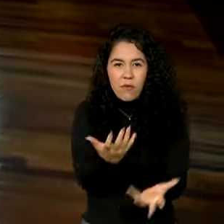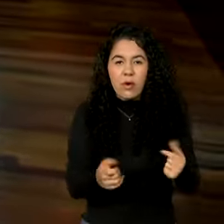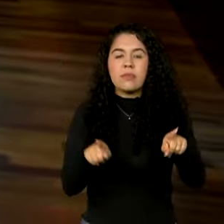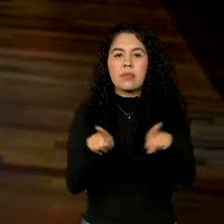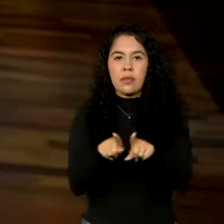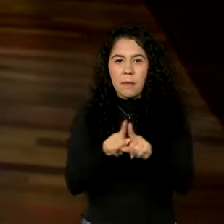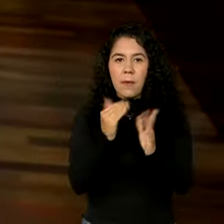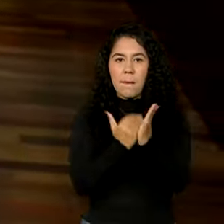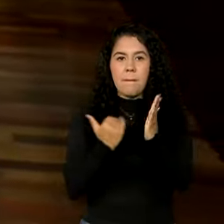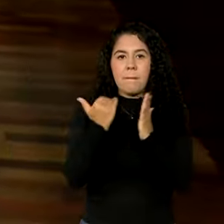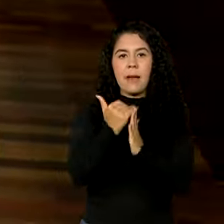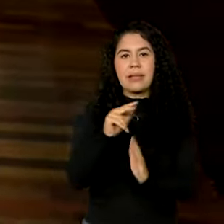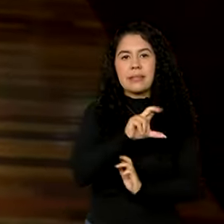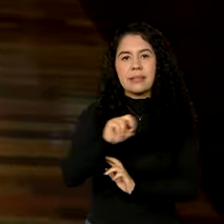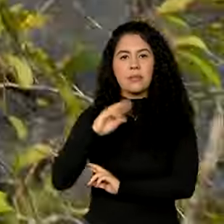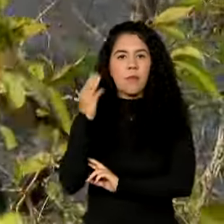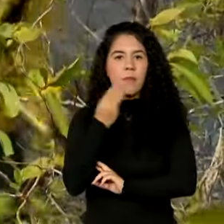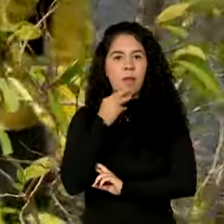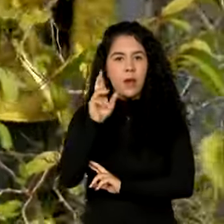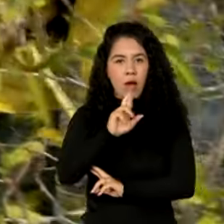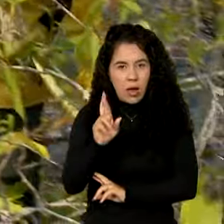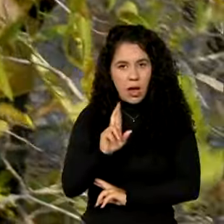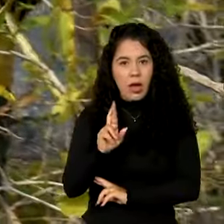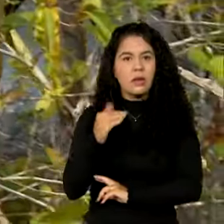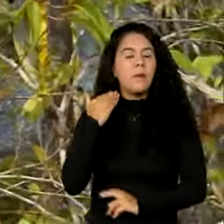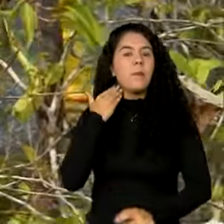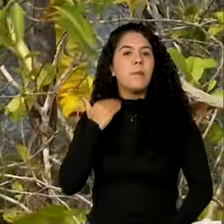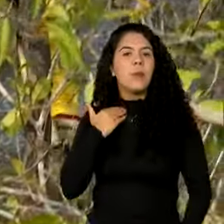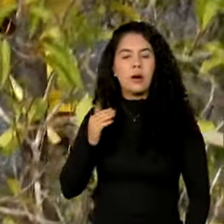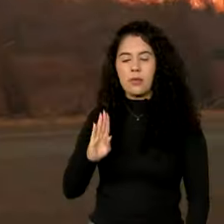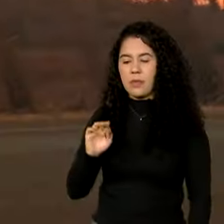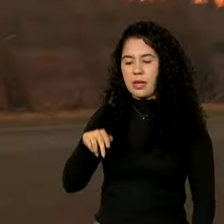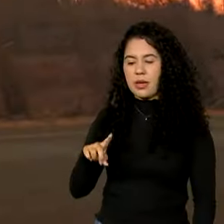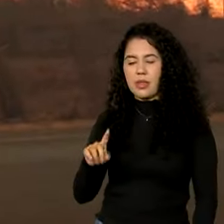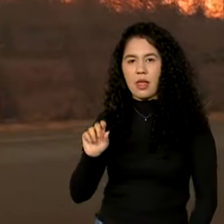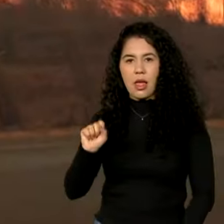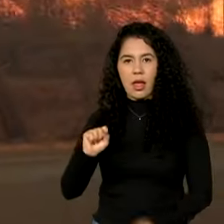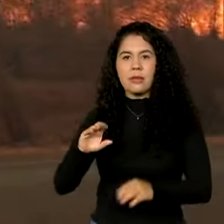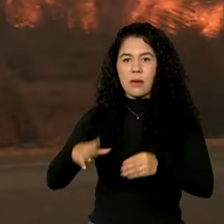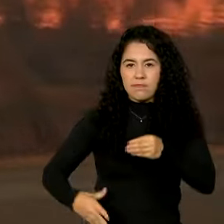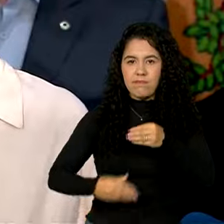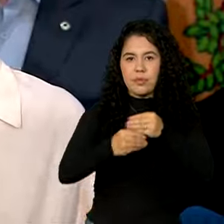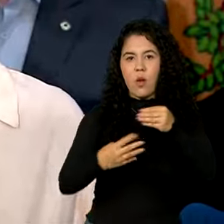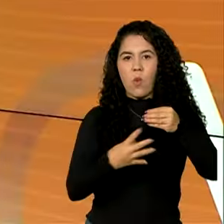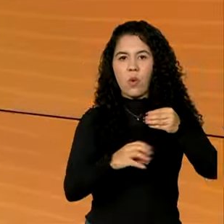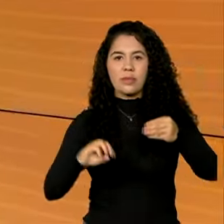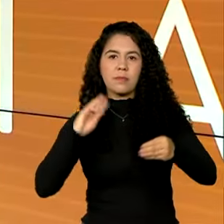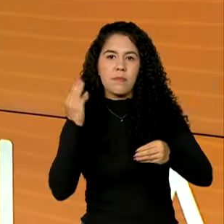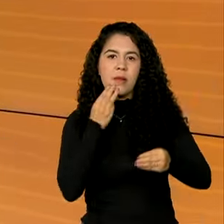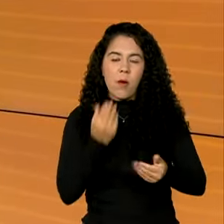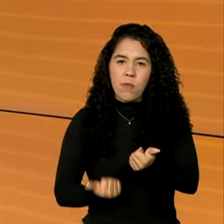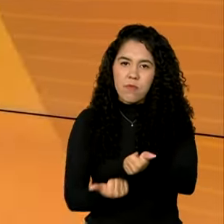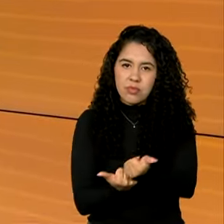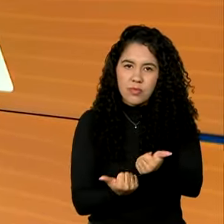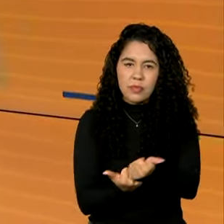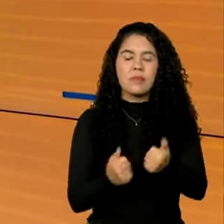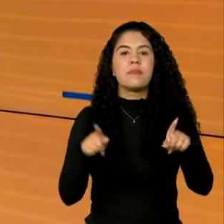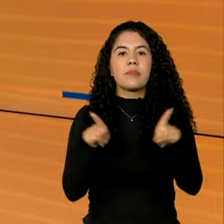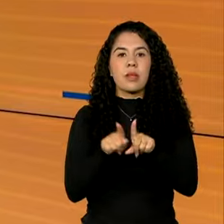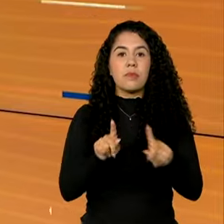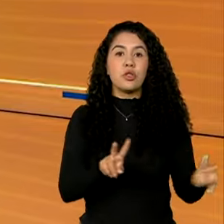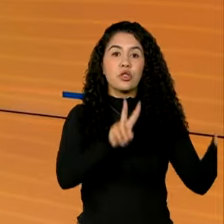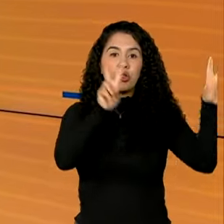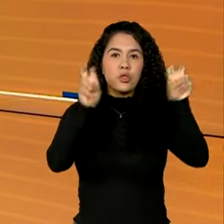de reais para enfrentar o fogo, BNDES anuncia 400 milhões para reforçar as medidas. Reparação